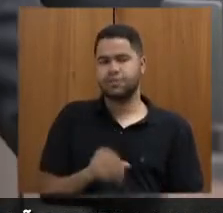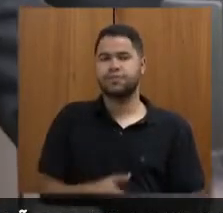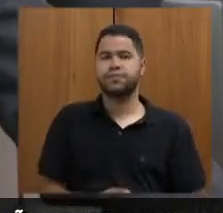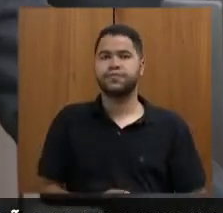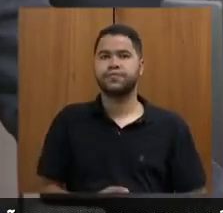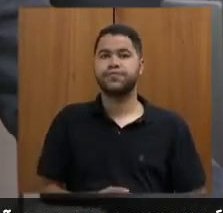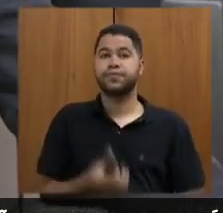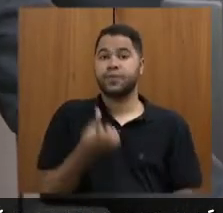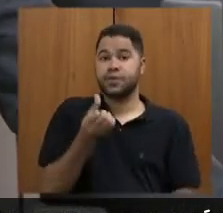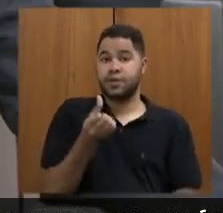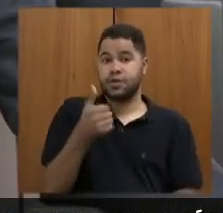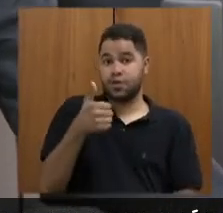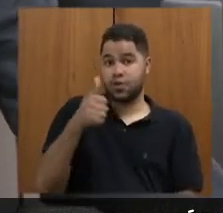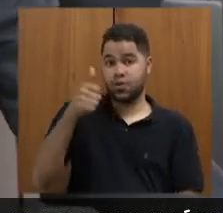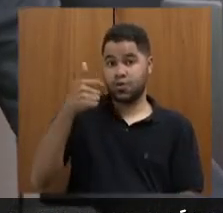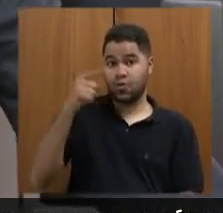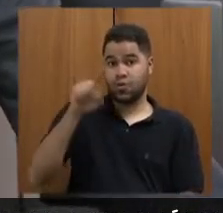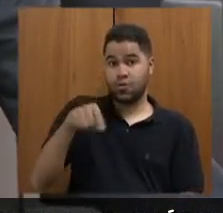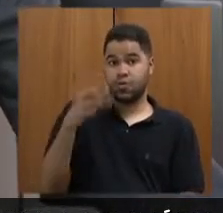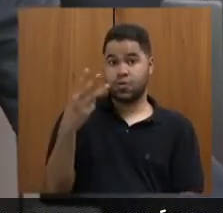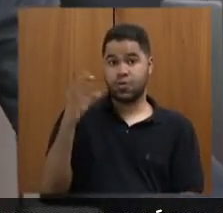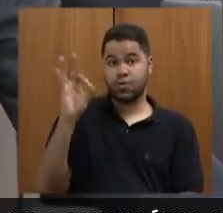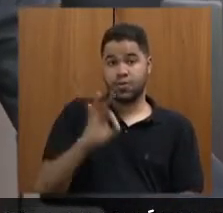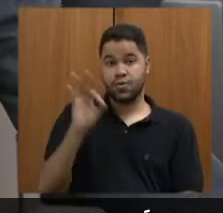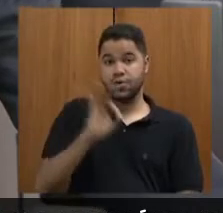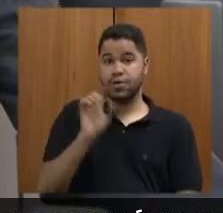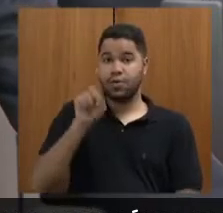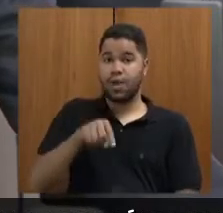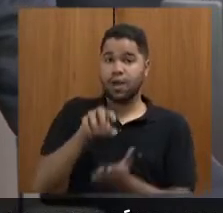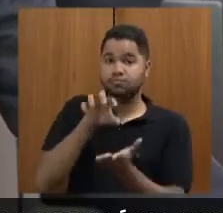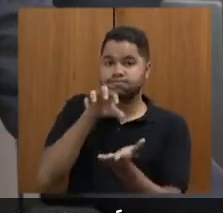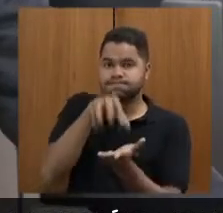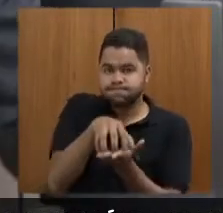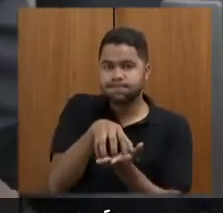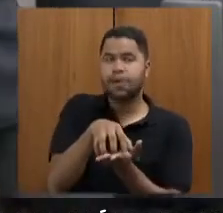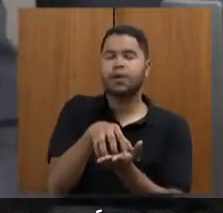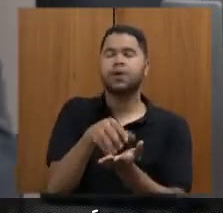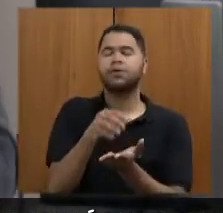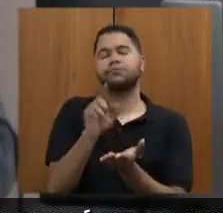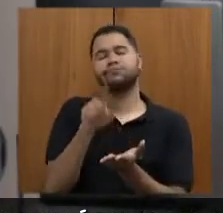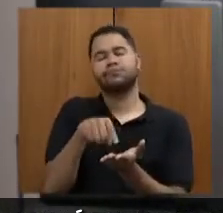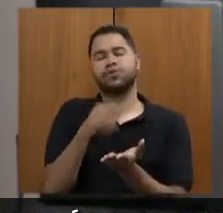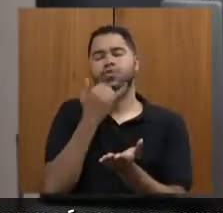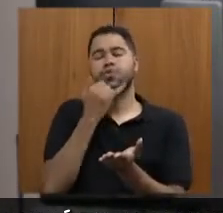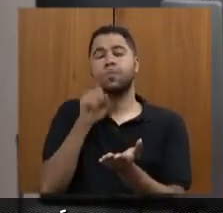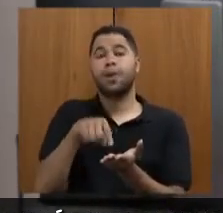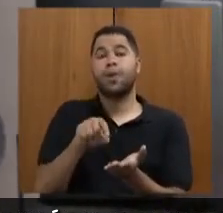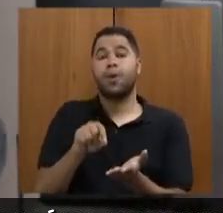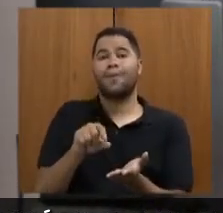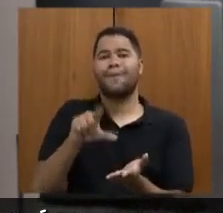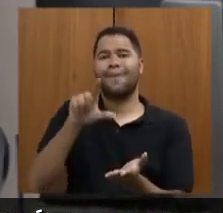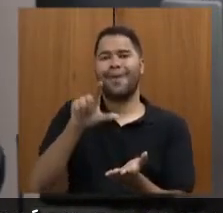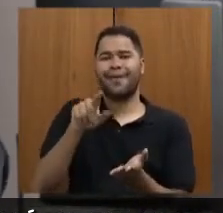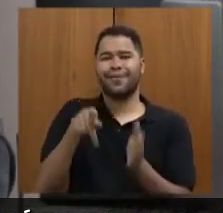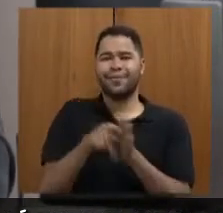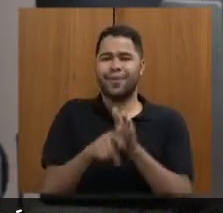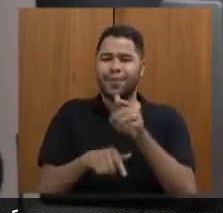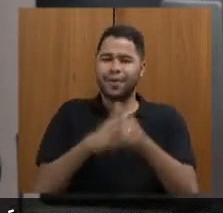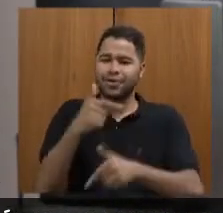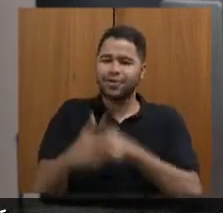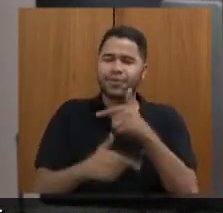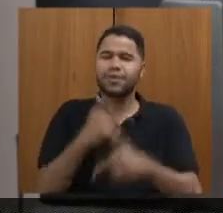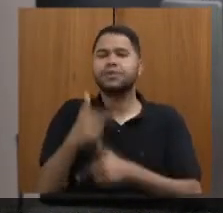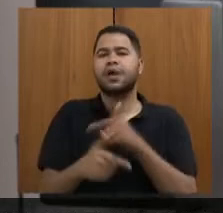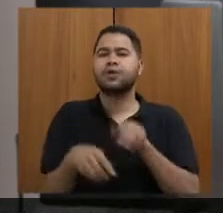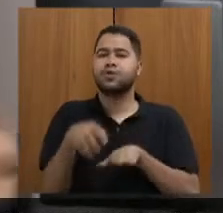61,3% é a taxa de ocupação, desculpe, é o aumento da receita nominal das atividades turísticas, sendo